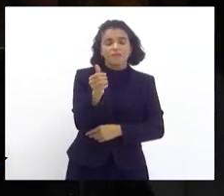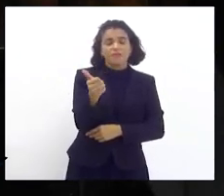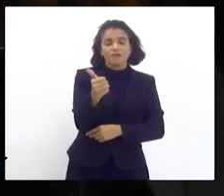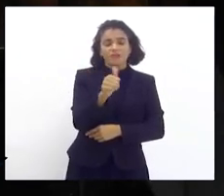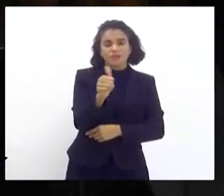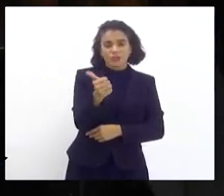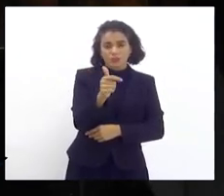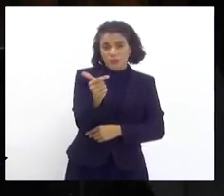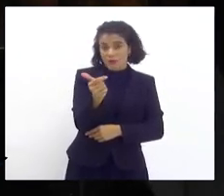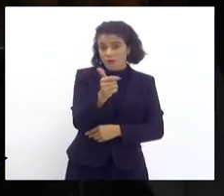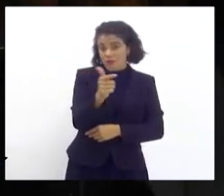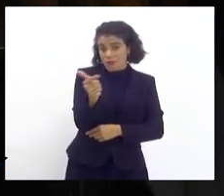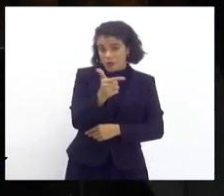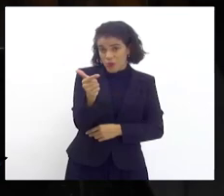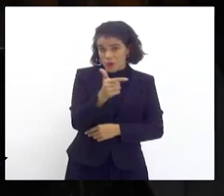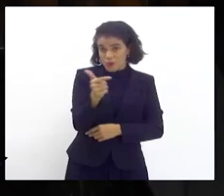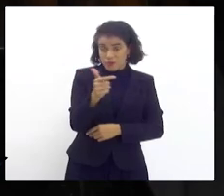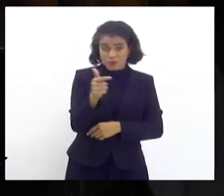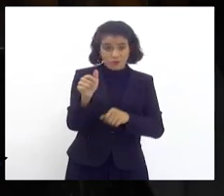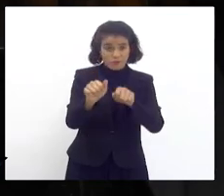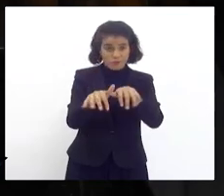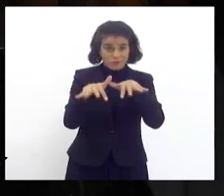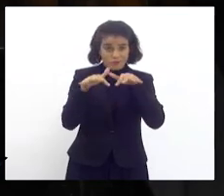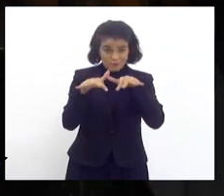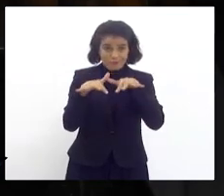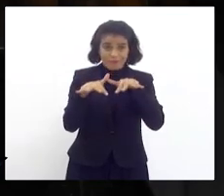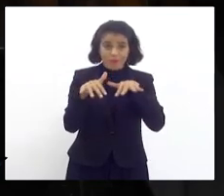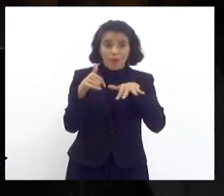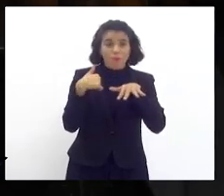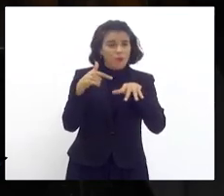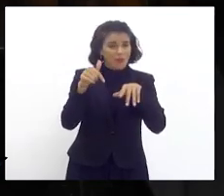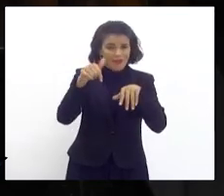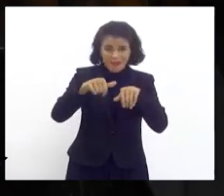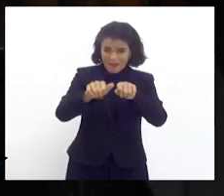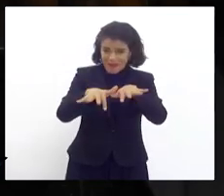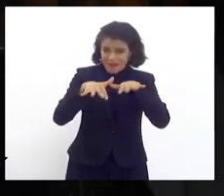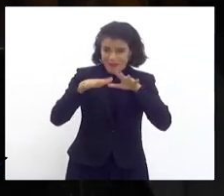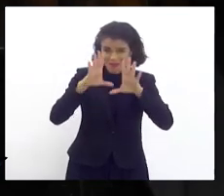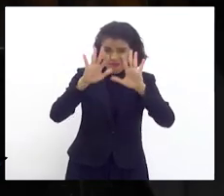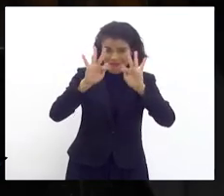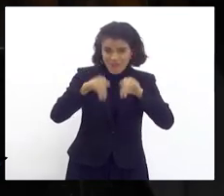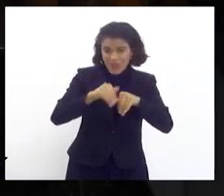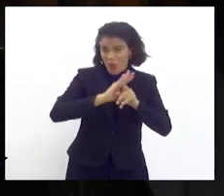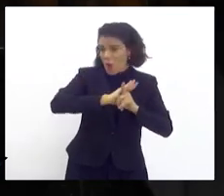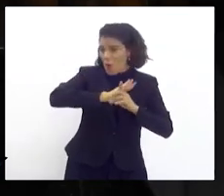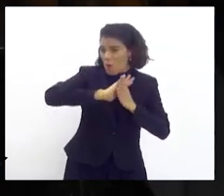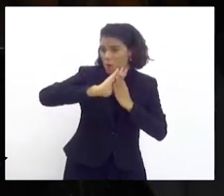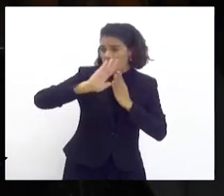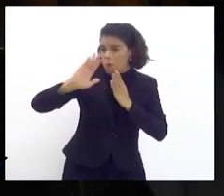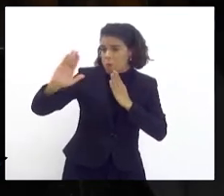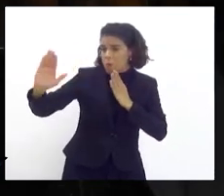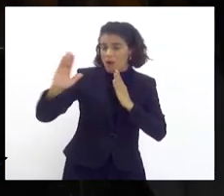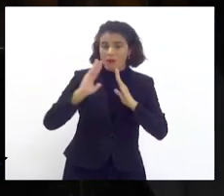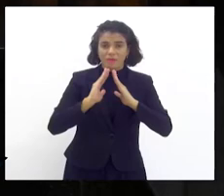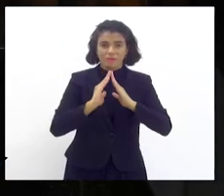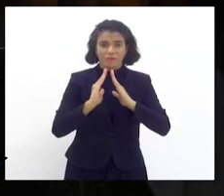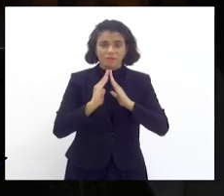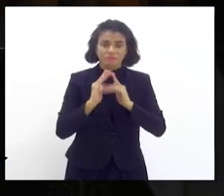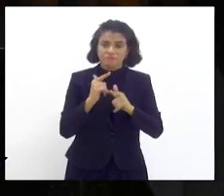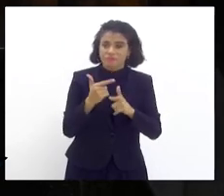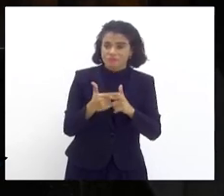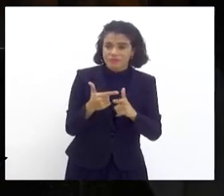foi do plenário, porque daqui eu fui direto embora, nem no gabinete eu fui, até porque